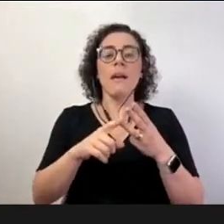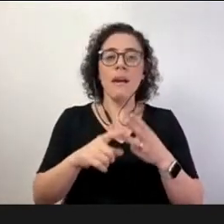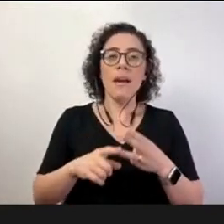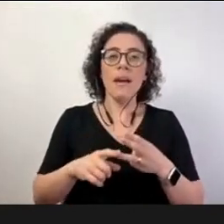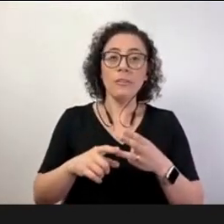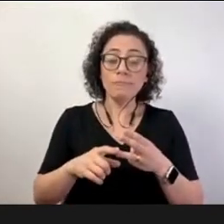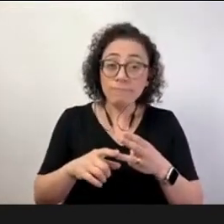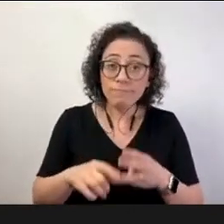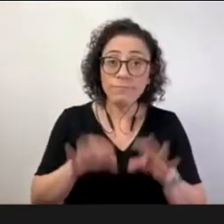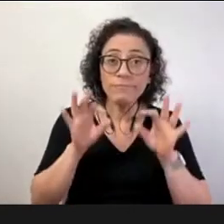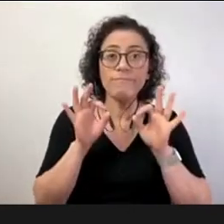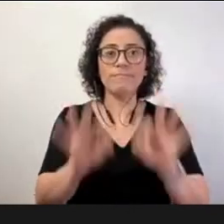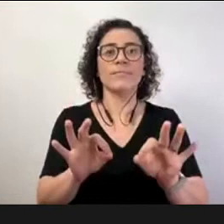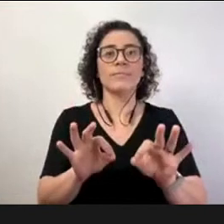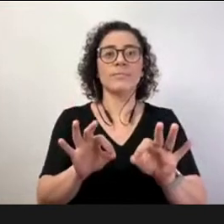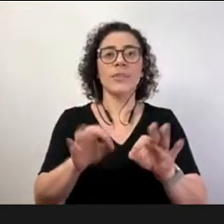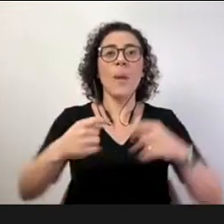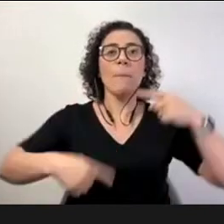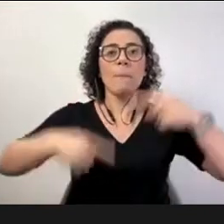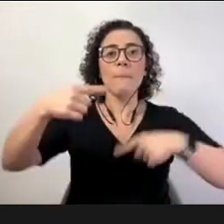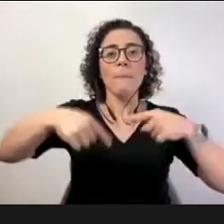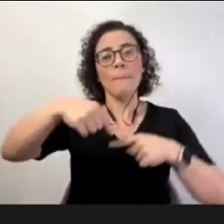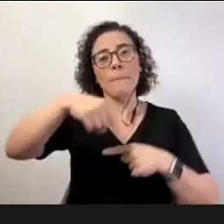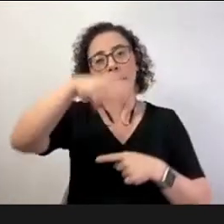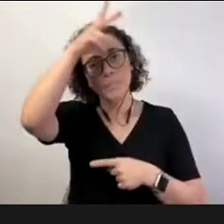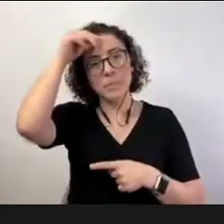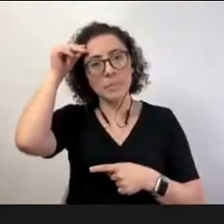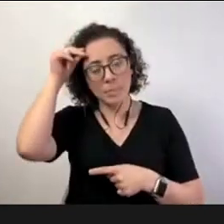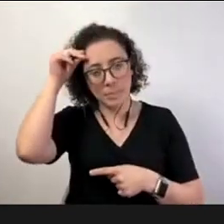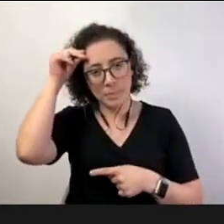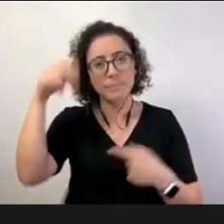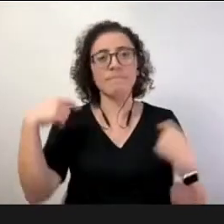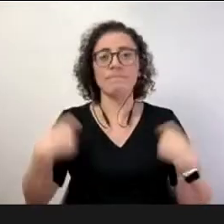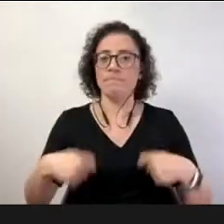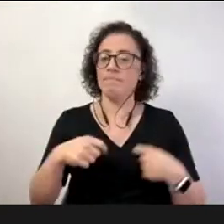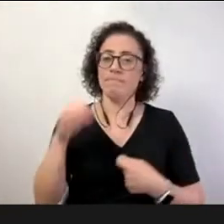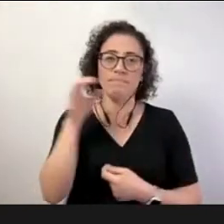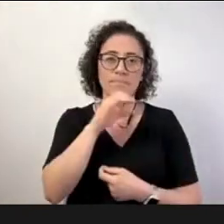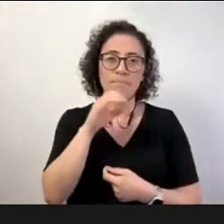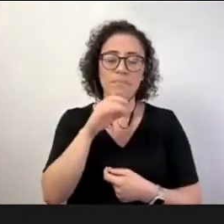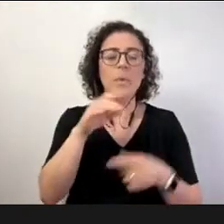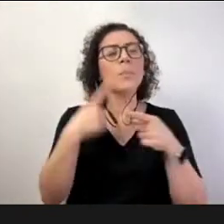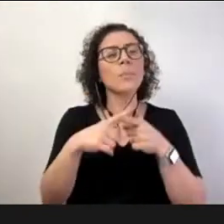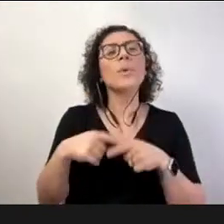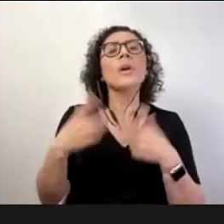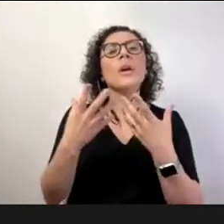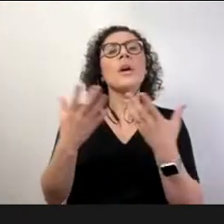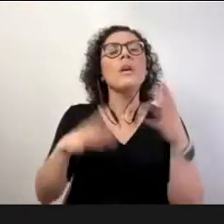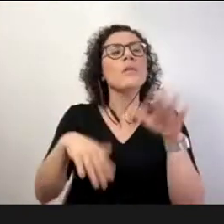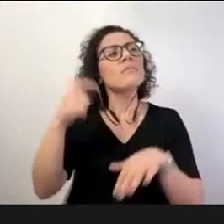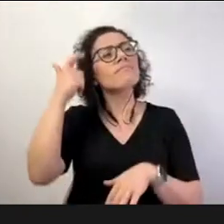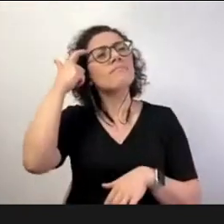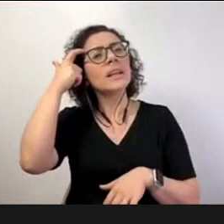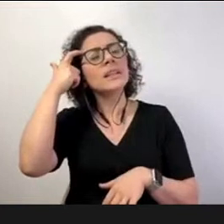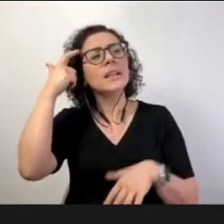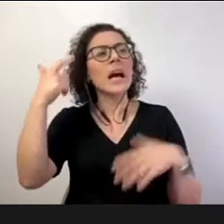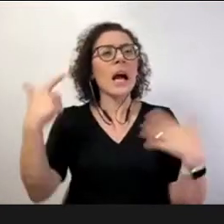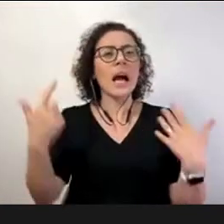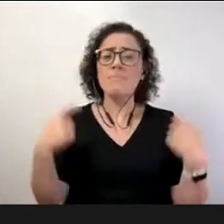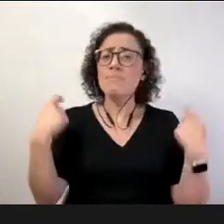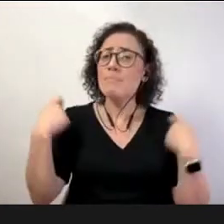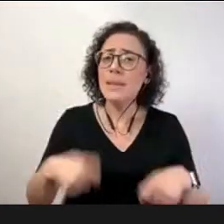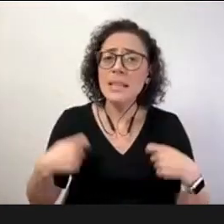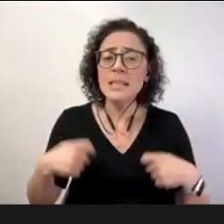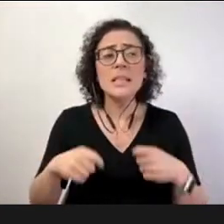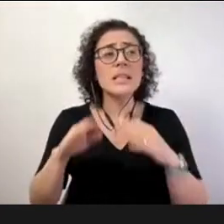isto é nós temos esta ideia que as escolas precisam de estar fortemente apoiadas por